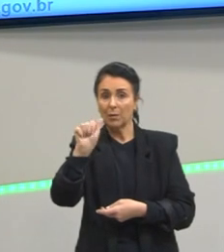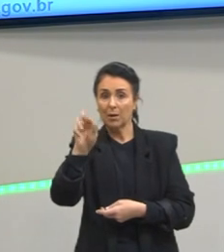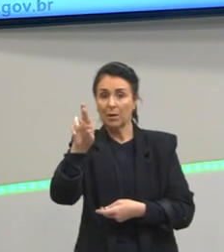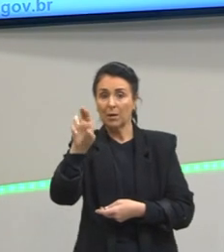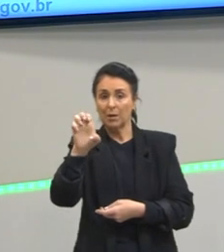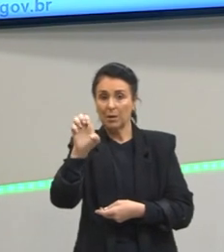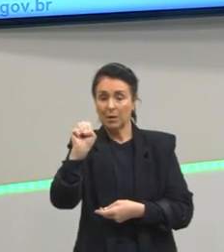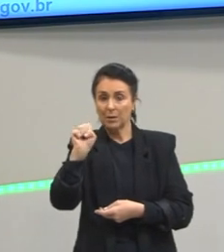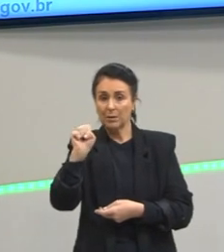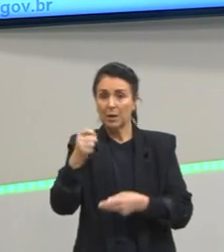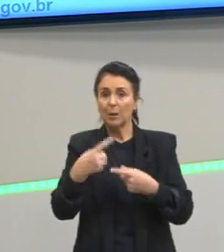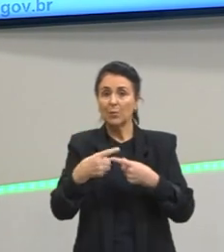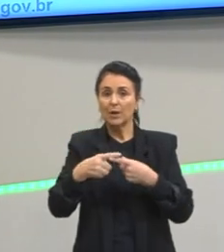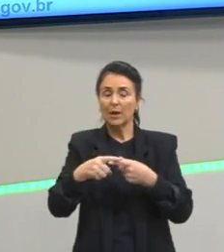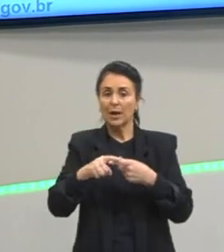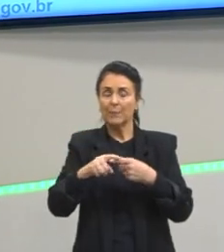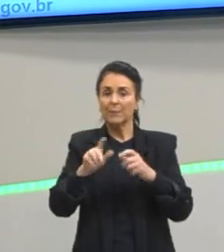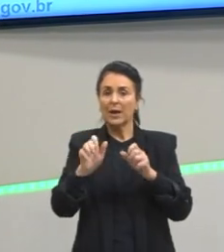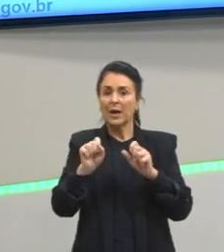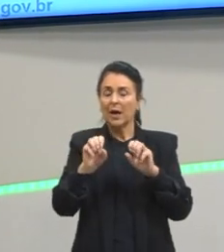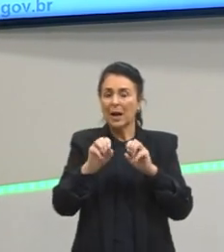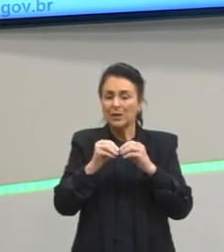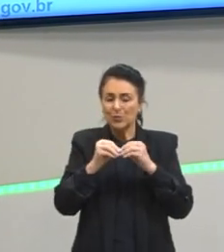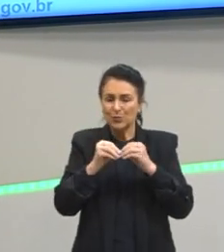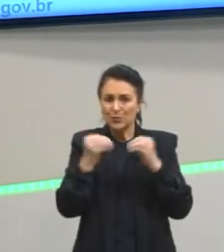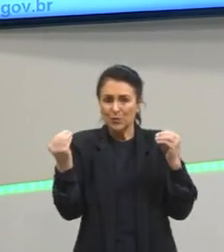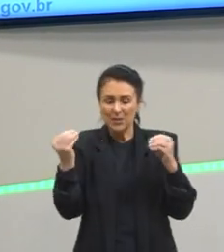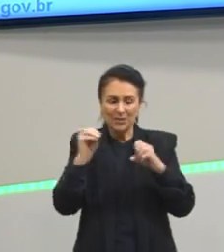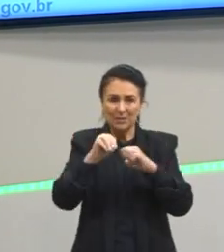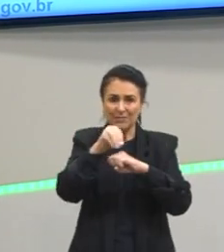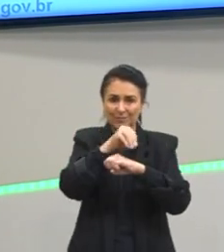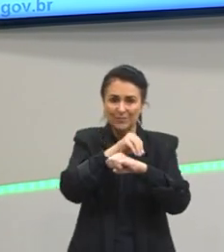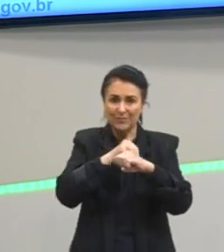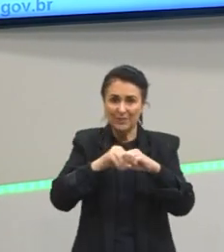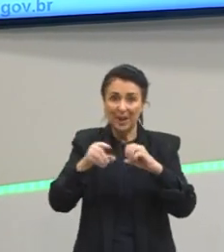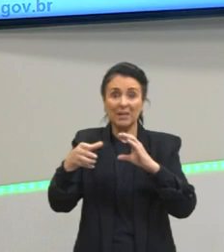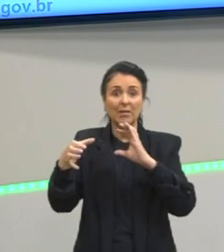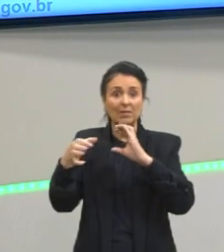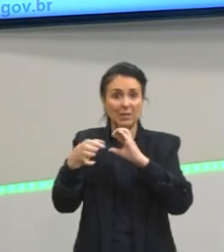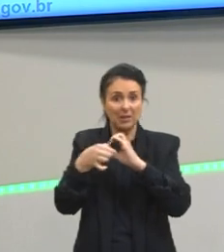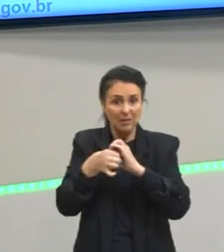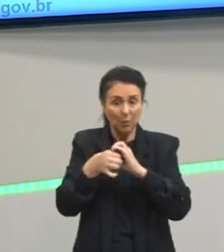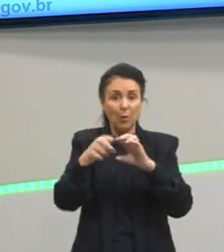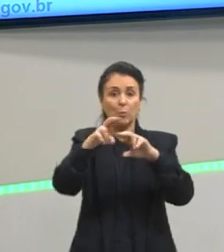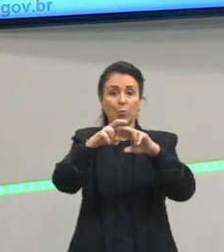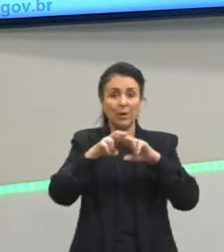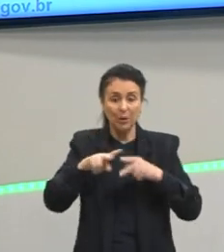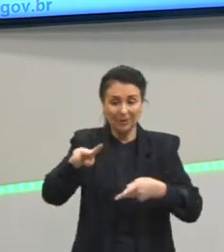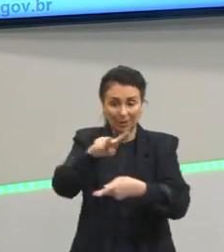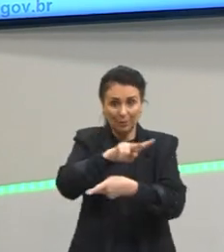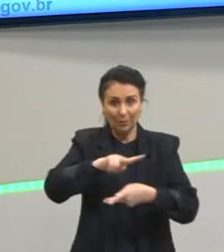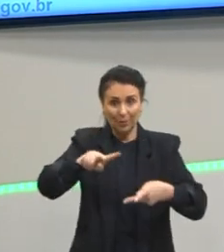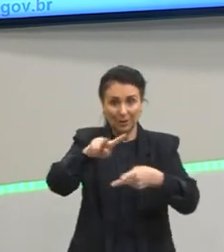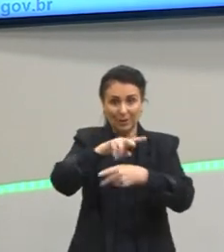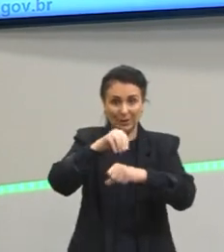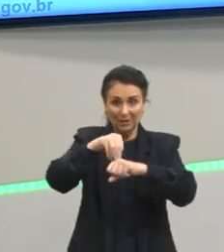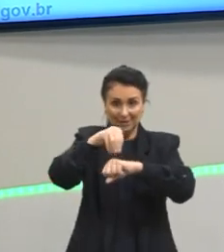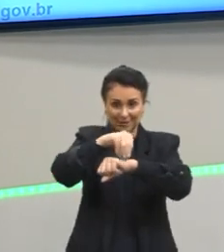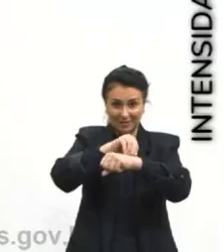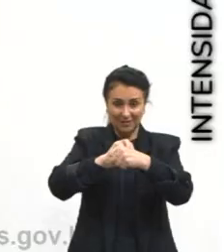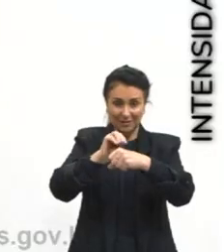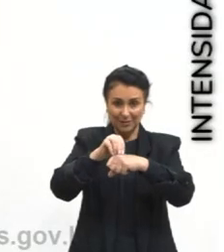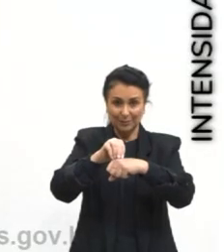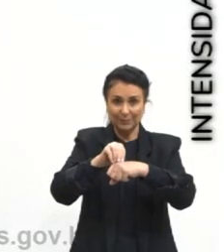intermoleculares, elas estão fortemente ligadas com a polaridade das moléculas. Aí, aqui eu trouxe